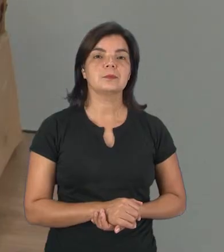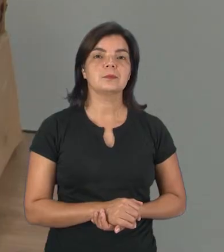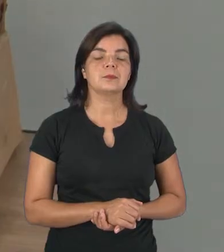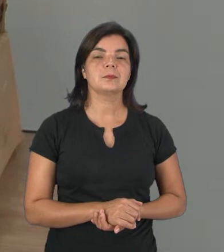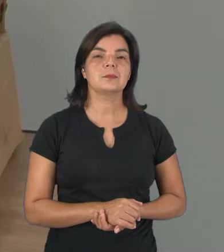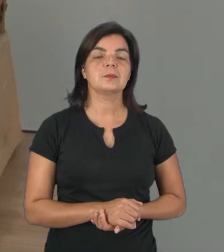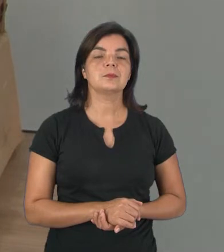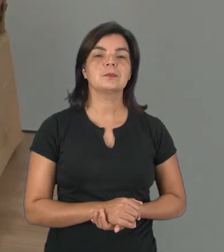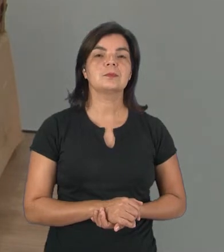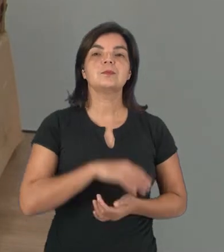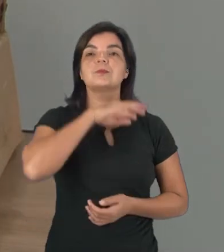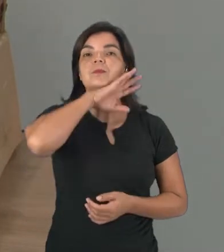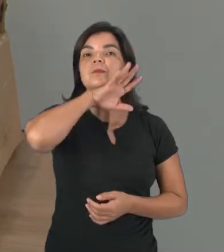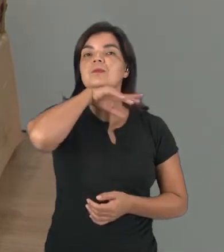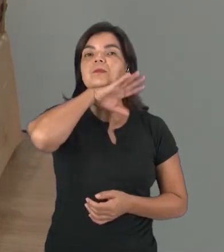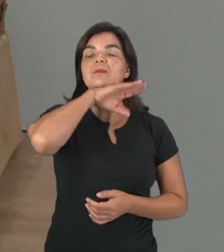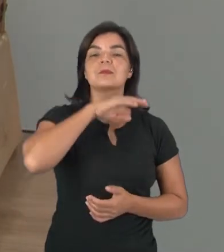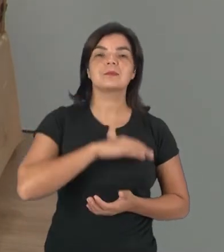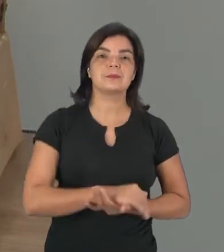E este animal?